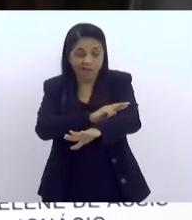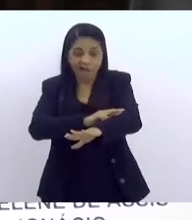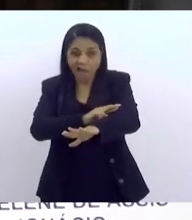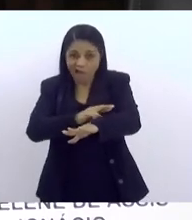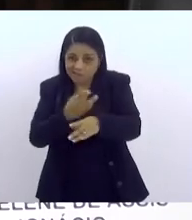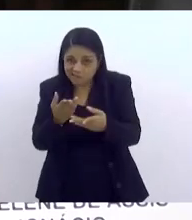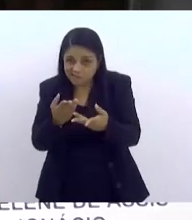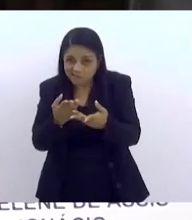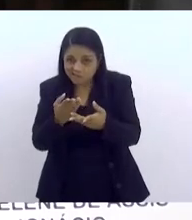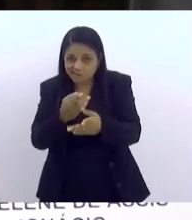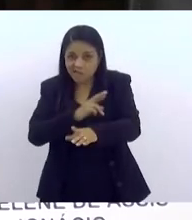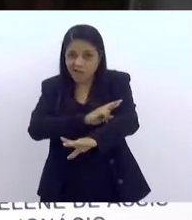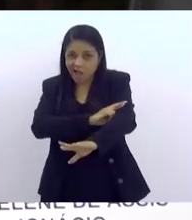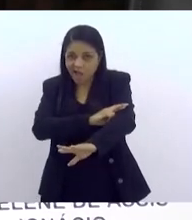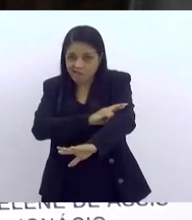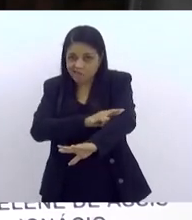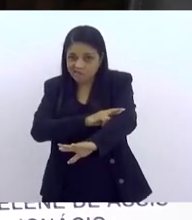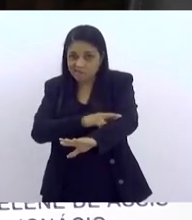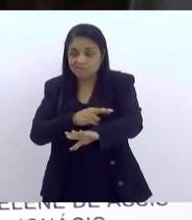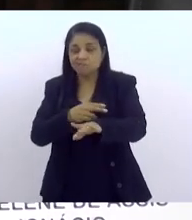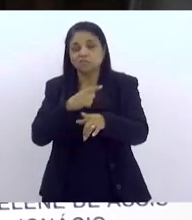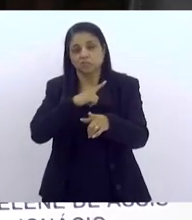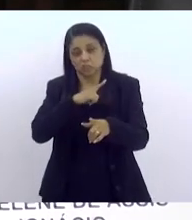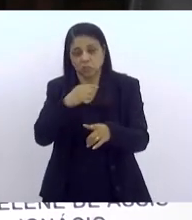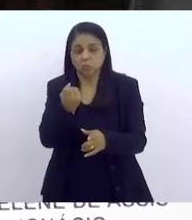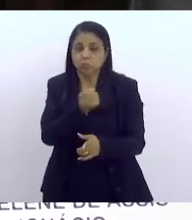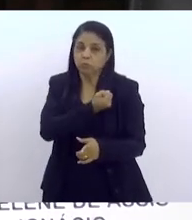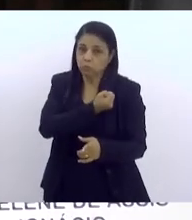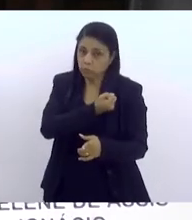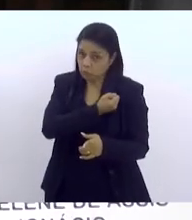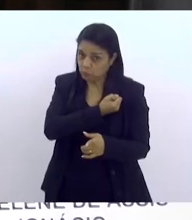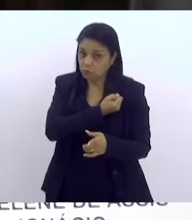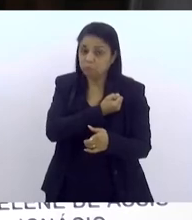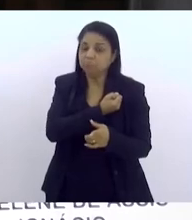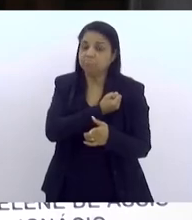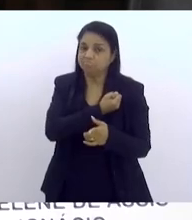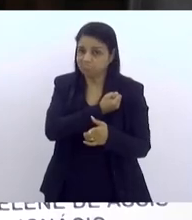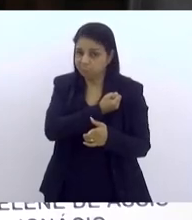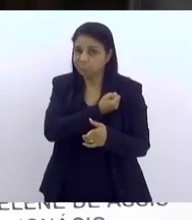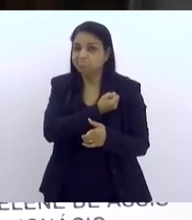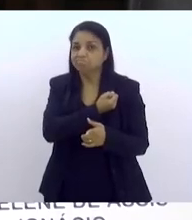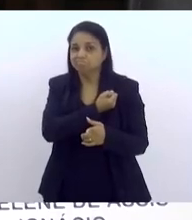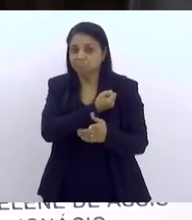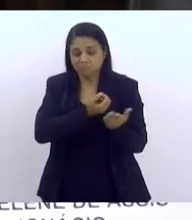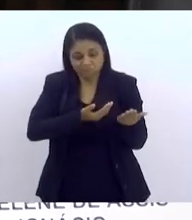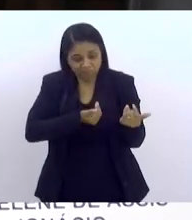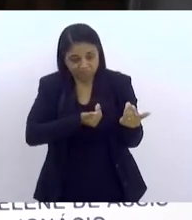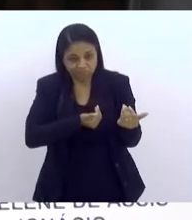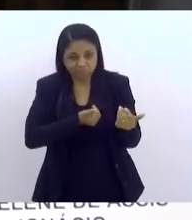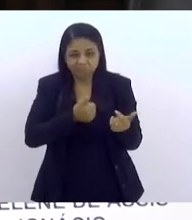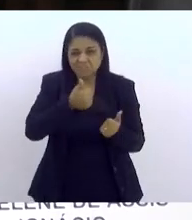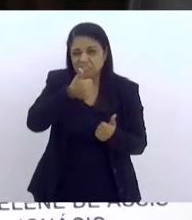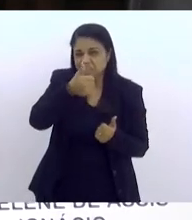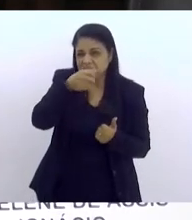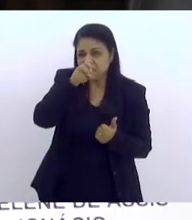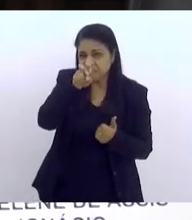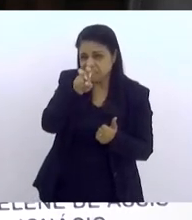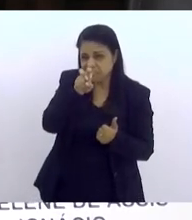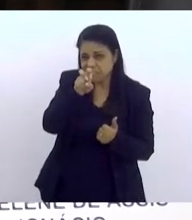de jovens que estão na idade entre 15 e 17 anos,